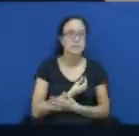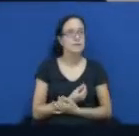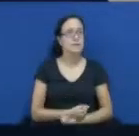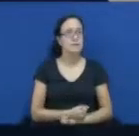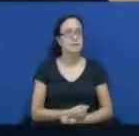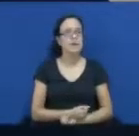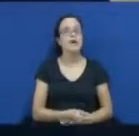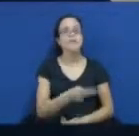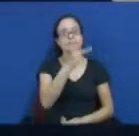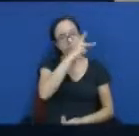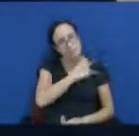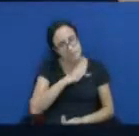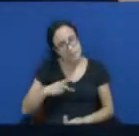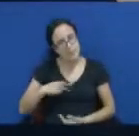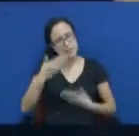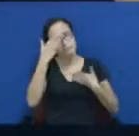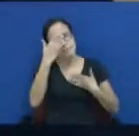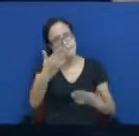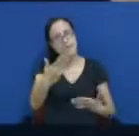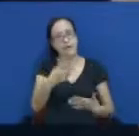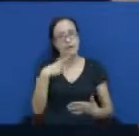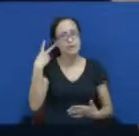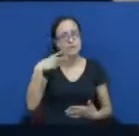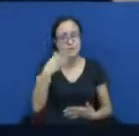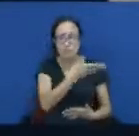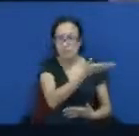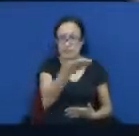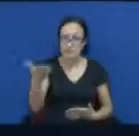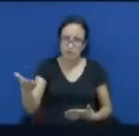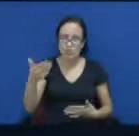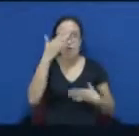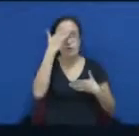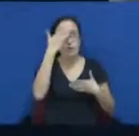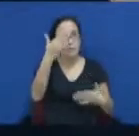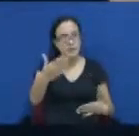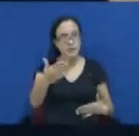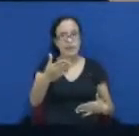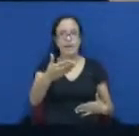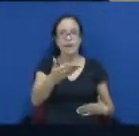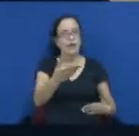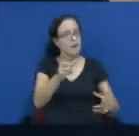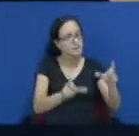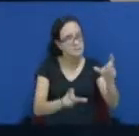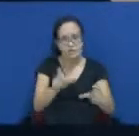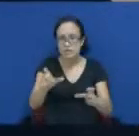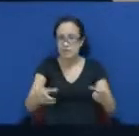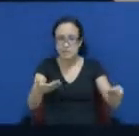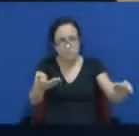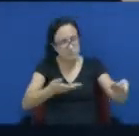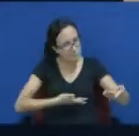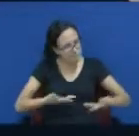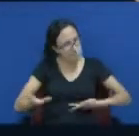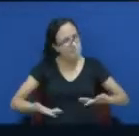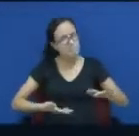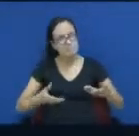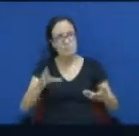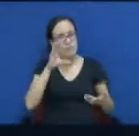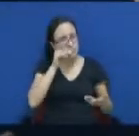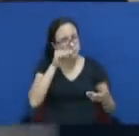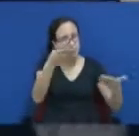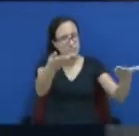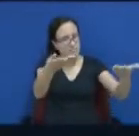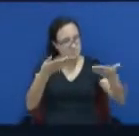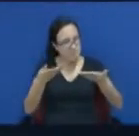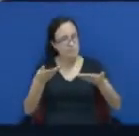Obrigada a todos os vereadores e todos os servidores, que mais uma vez dá uma demonstração de organização.